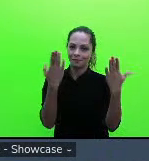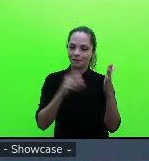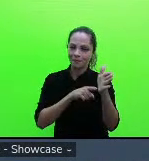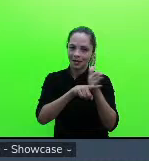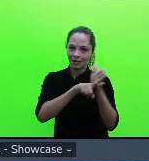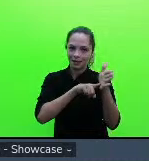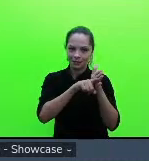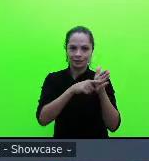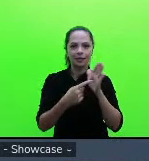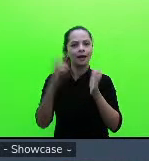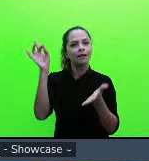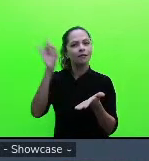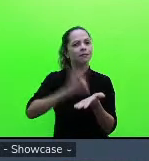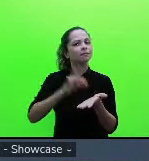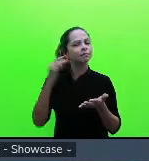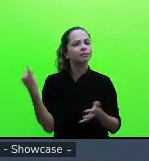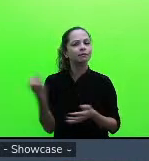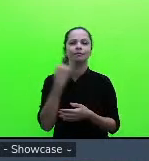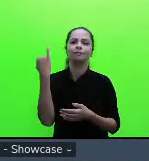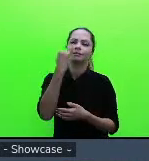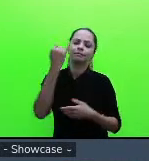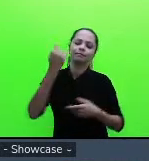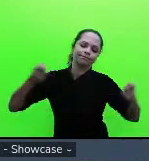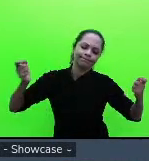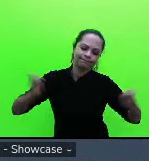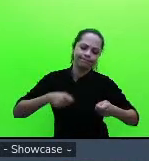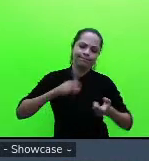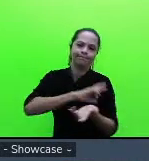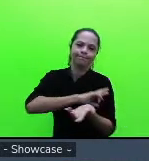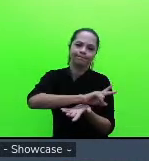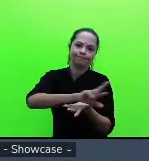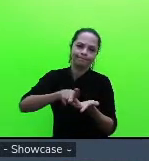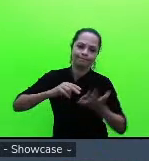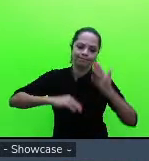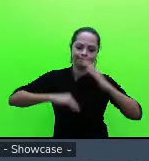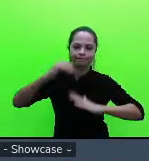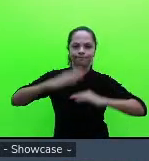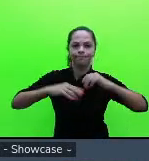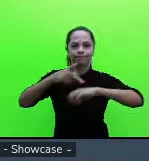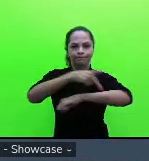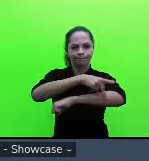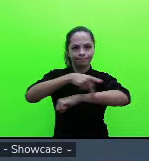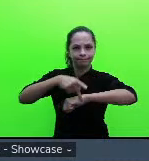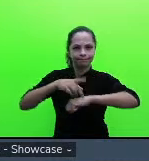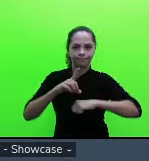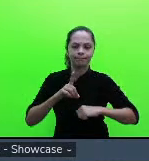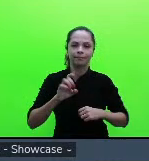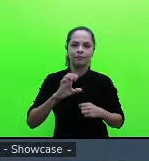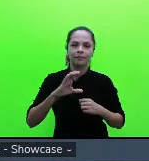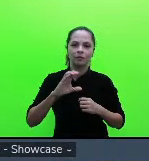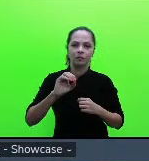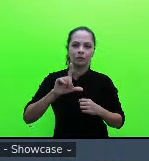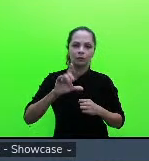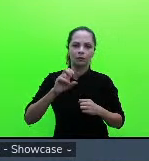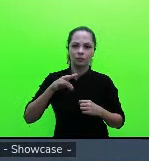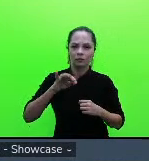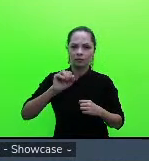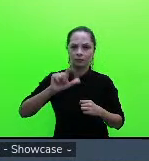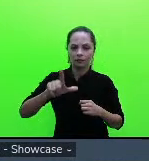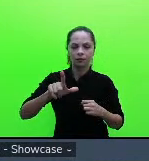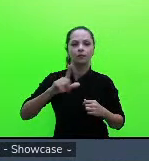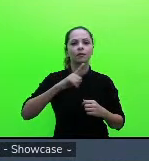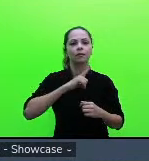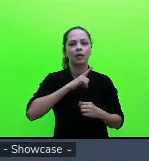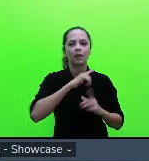das possibilidades referentes à prática pedagógica decolonial a partir dos contos analisados